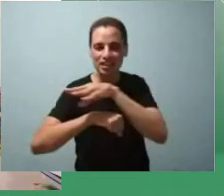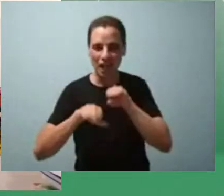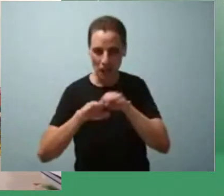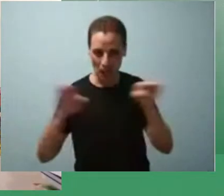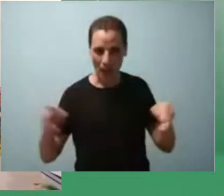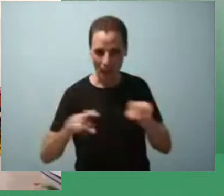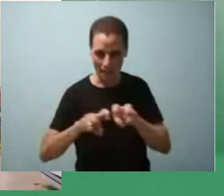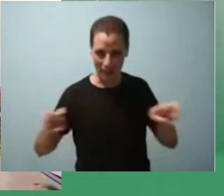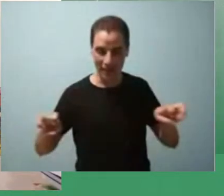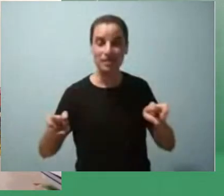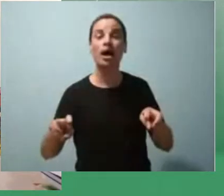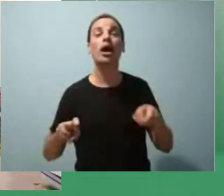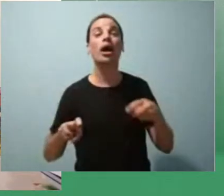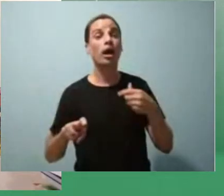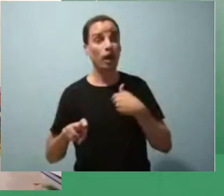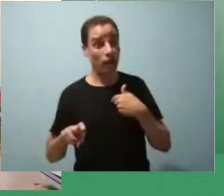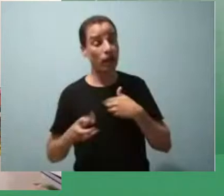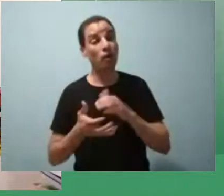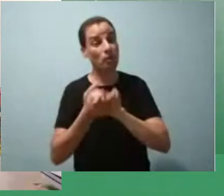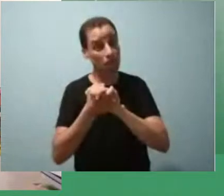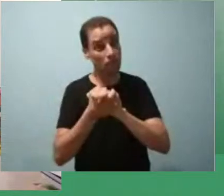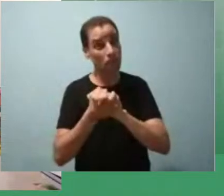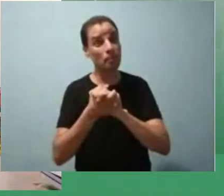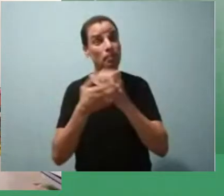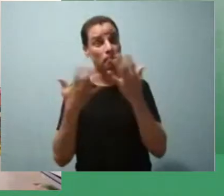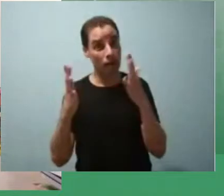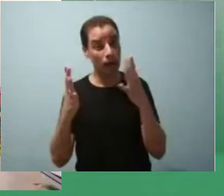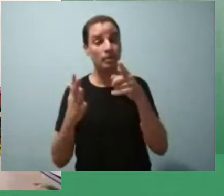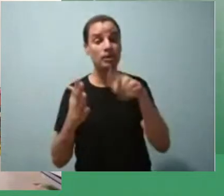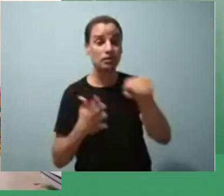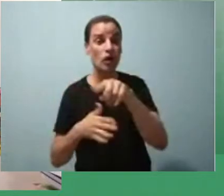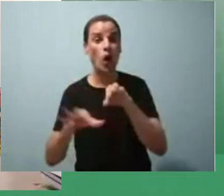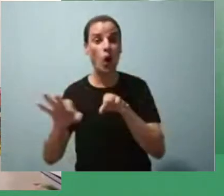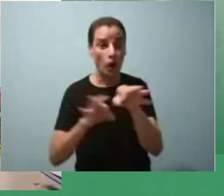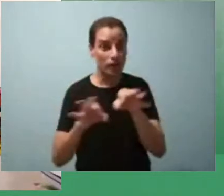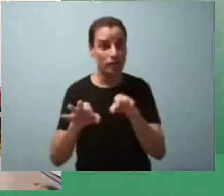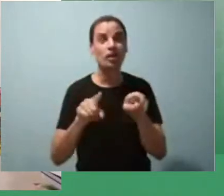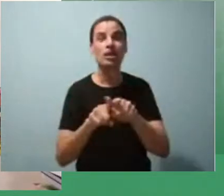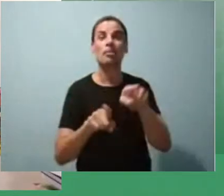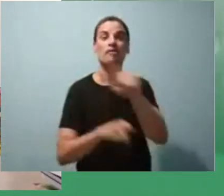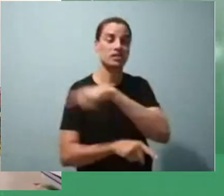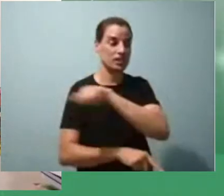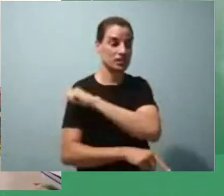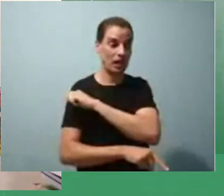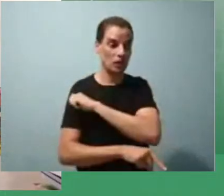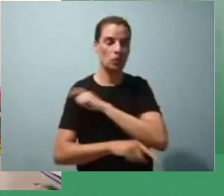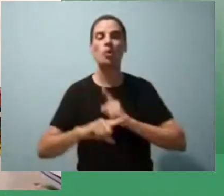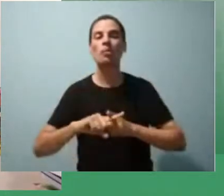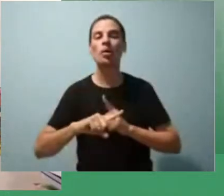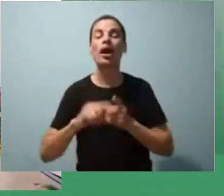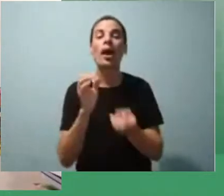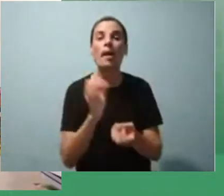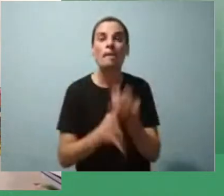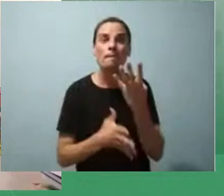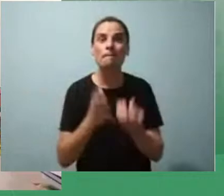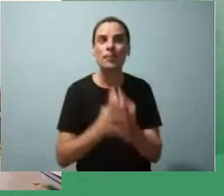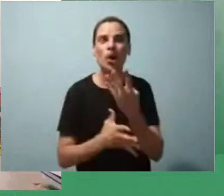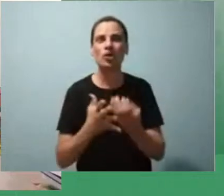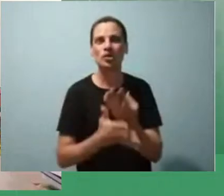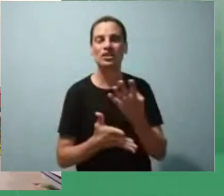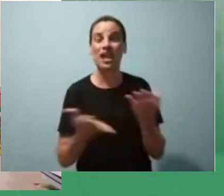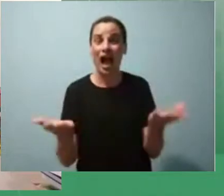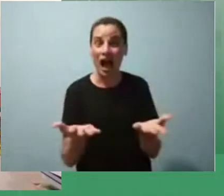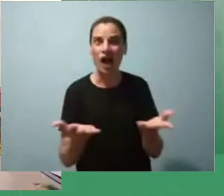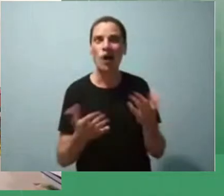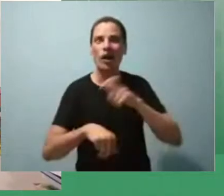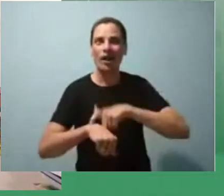antemão a organização e vocês, alunos, porque em época de pandemia, produzir com todas essas dificuldades que